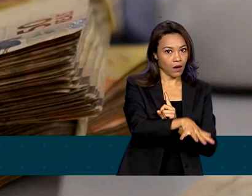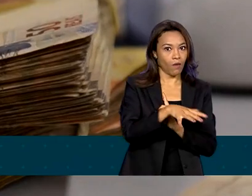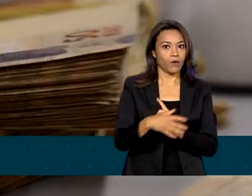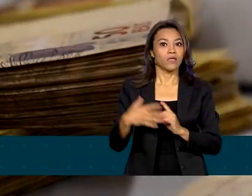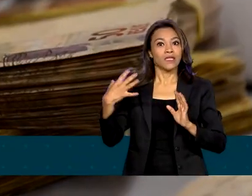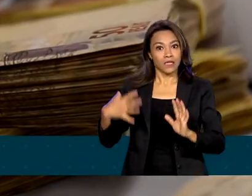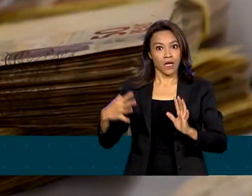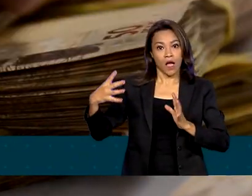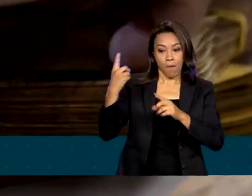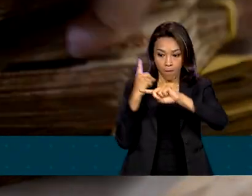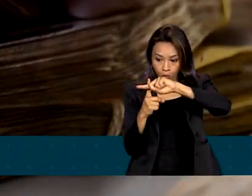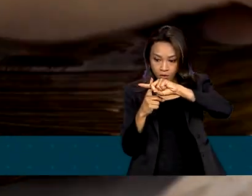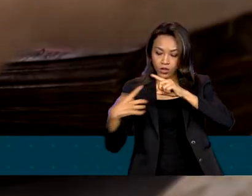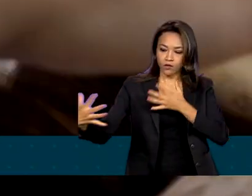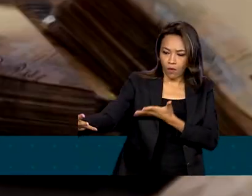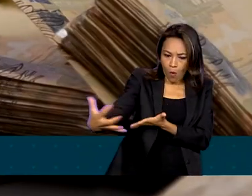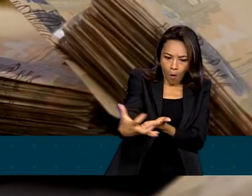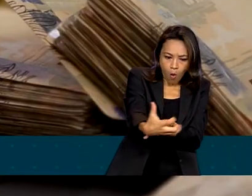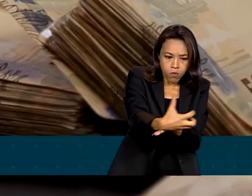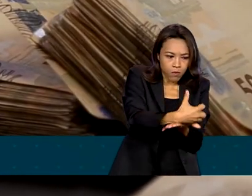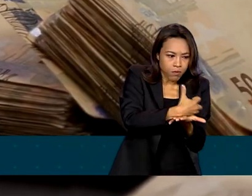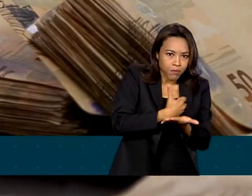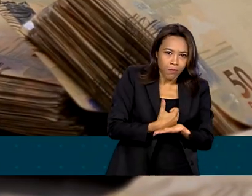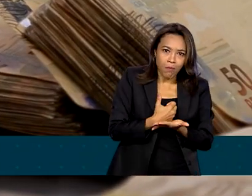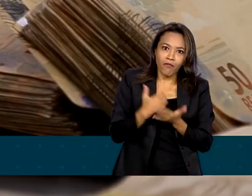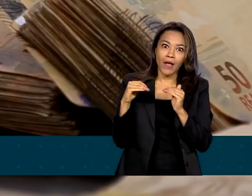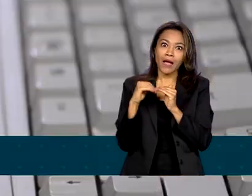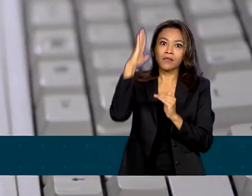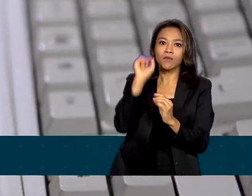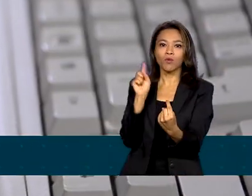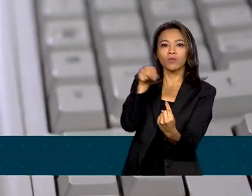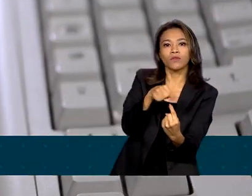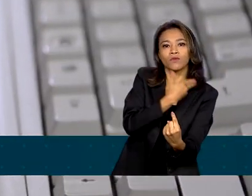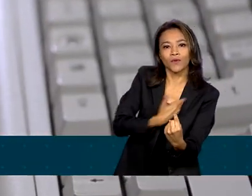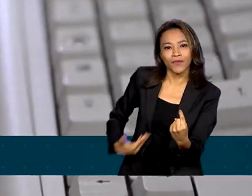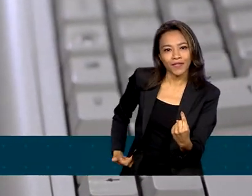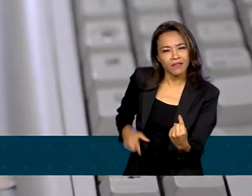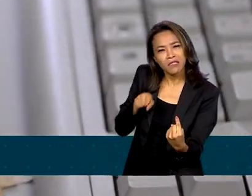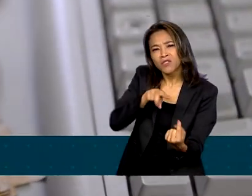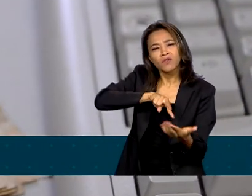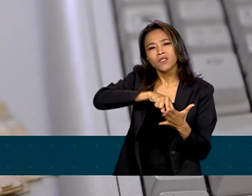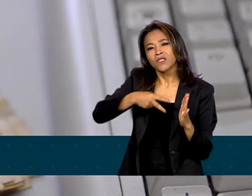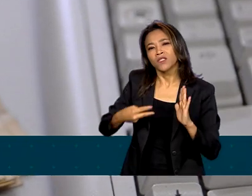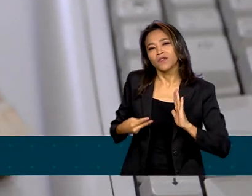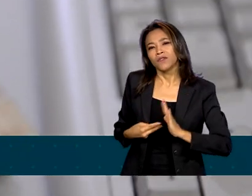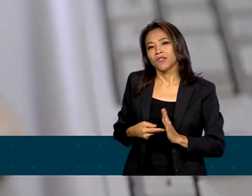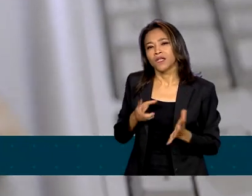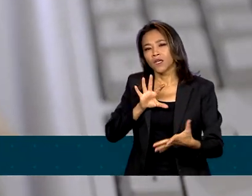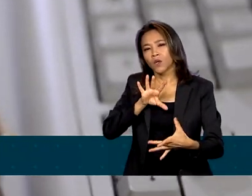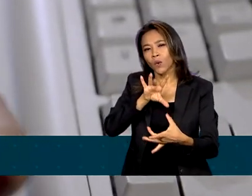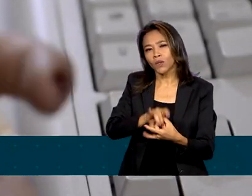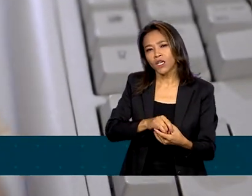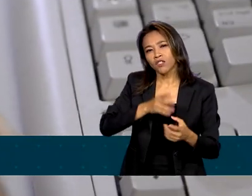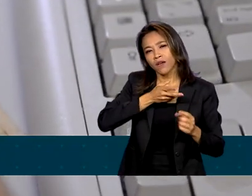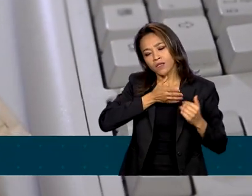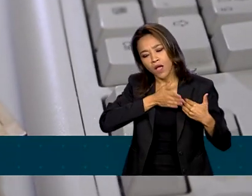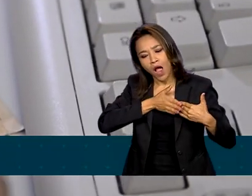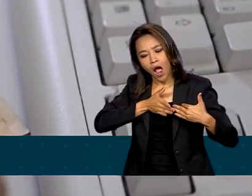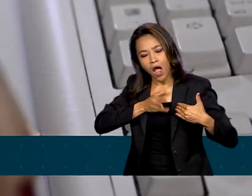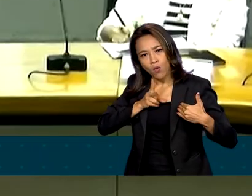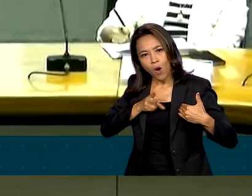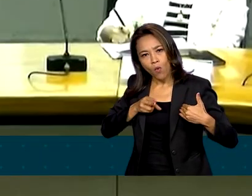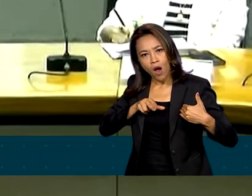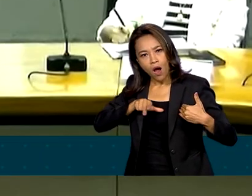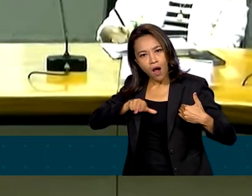arrecadação positiva ficou acima das projeções do governo, isso não significa que o cenário se repetirá nos próximos